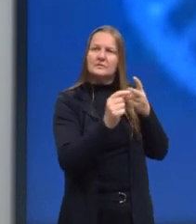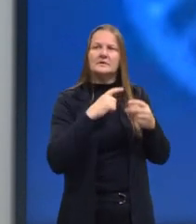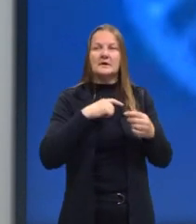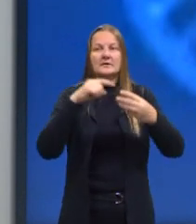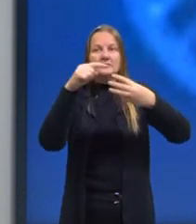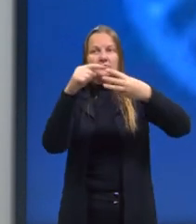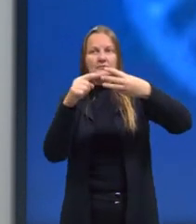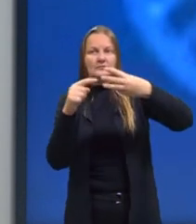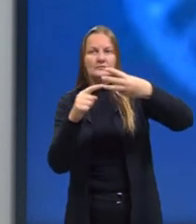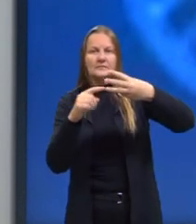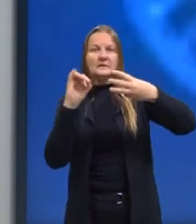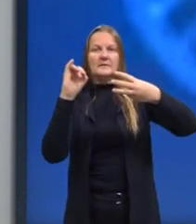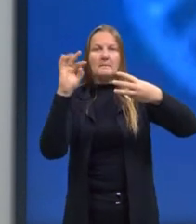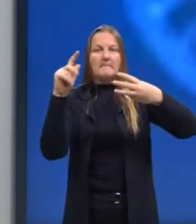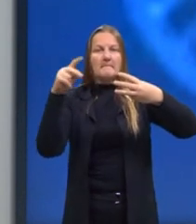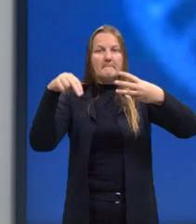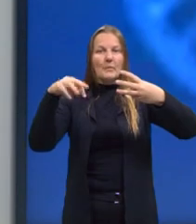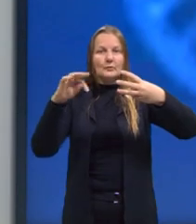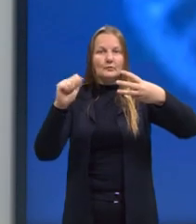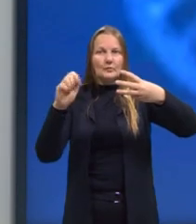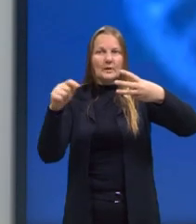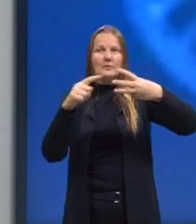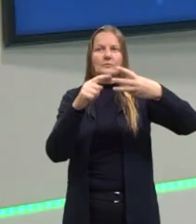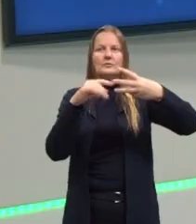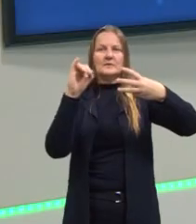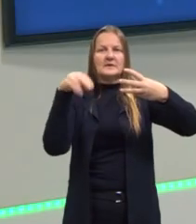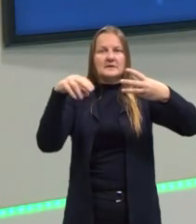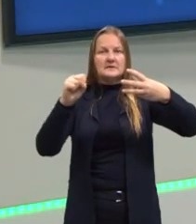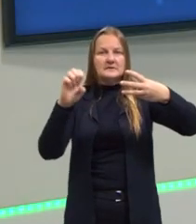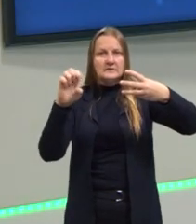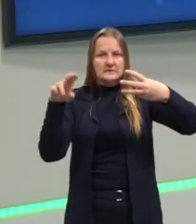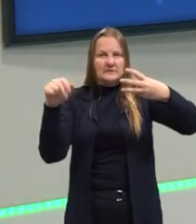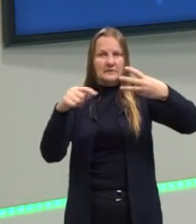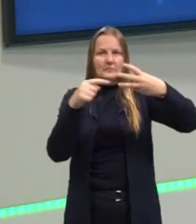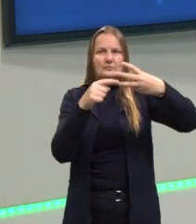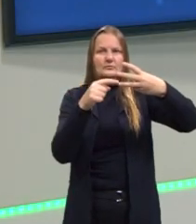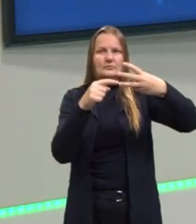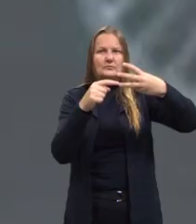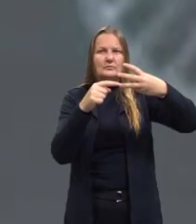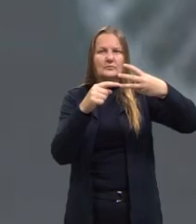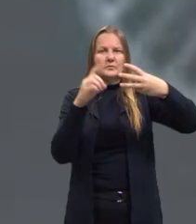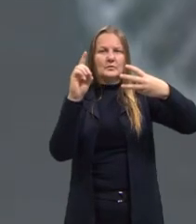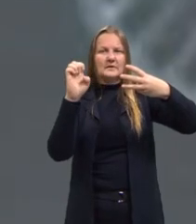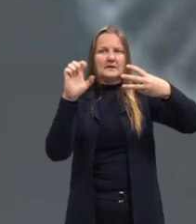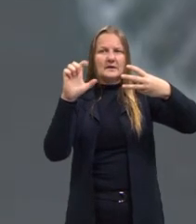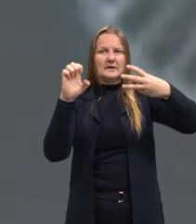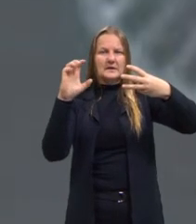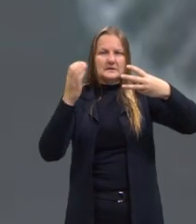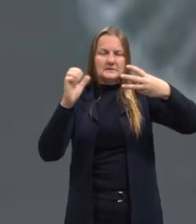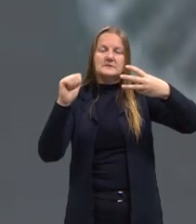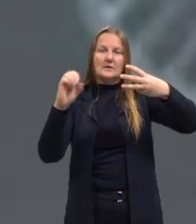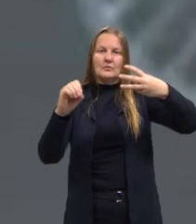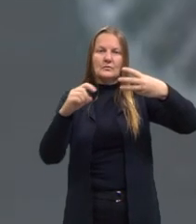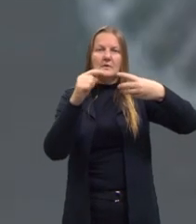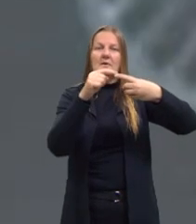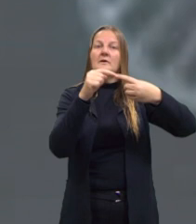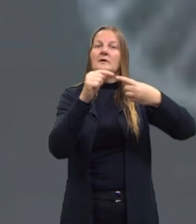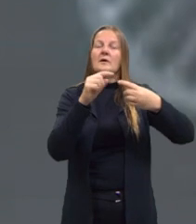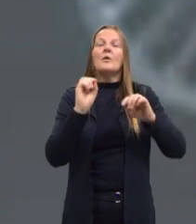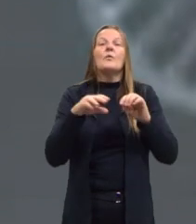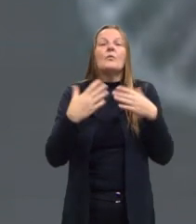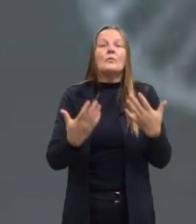de inserção e de deleção. A pontual é quando, gente, ocorre, quando um